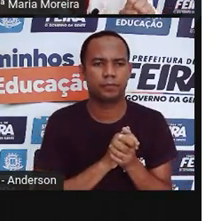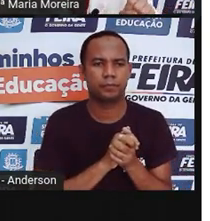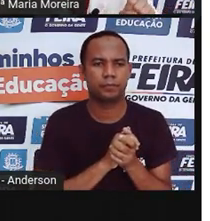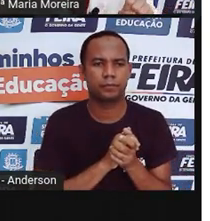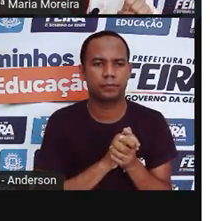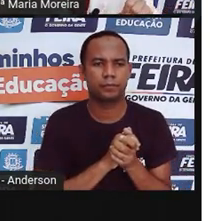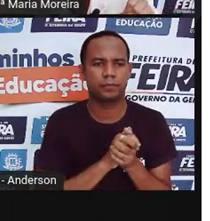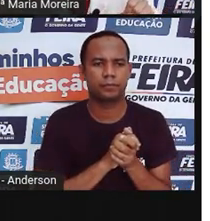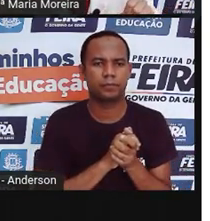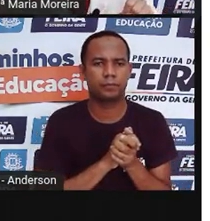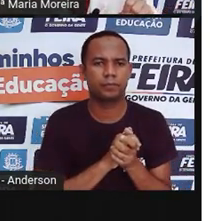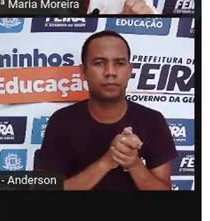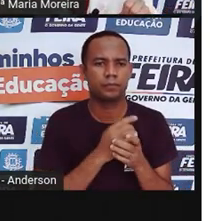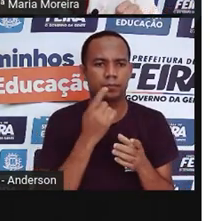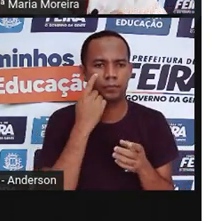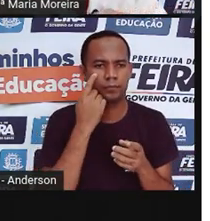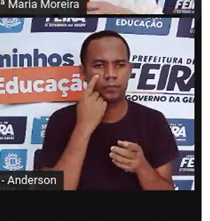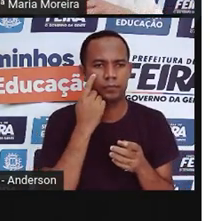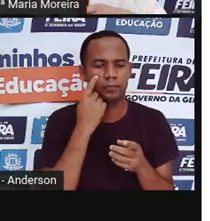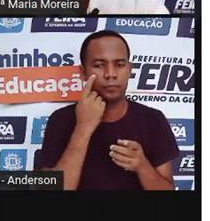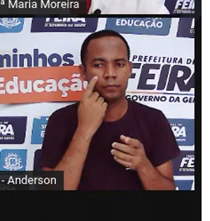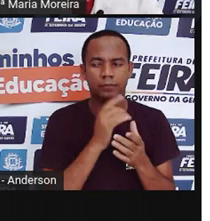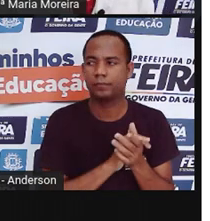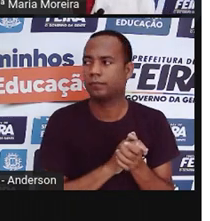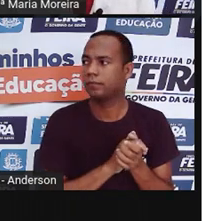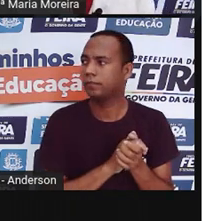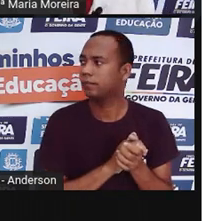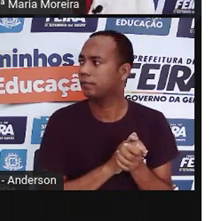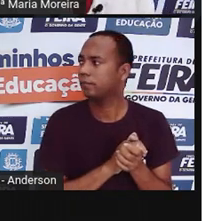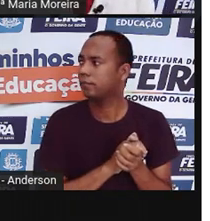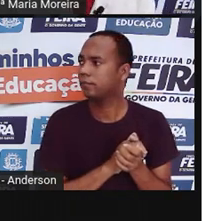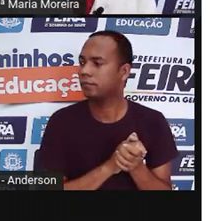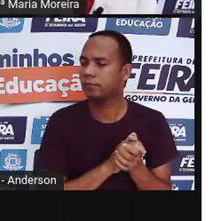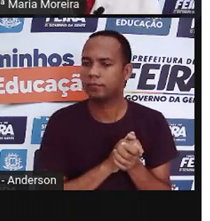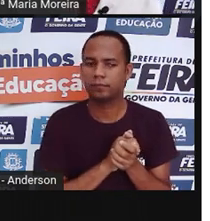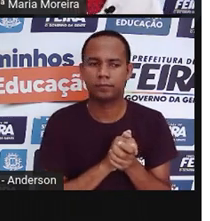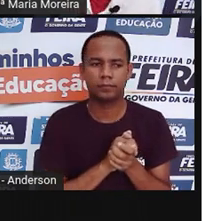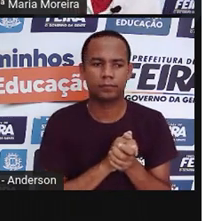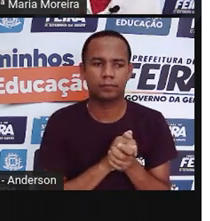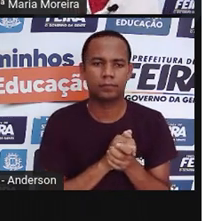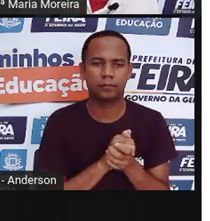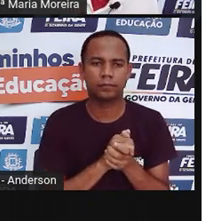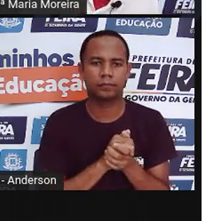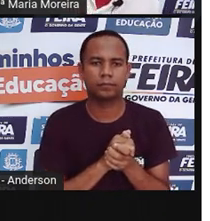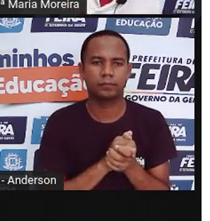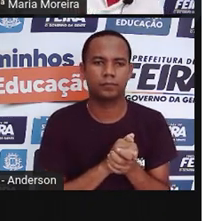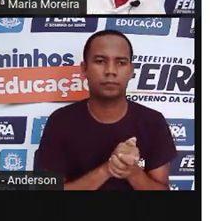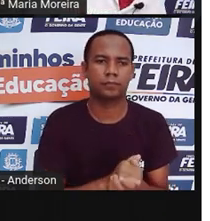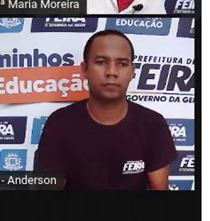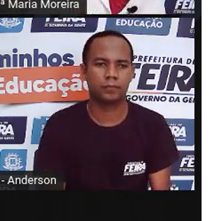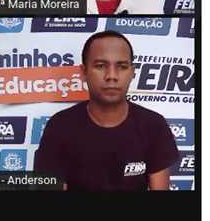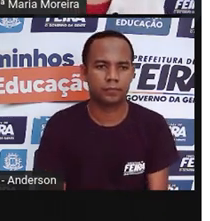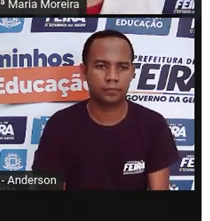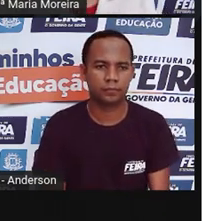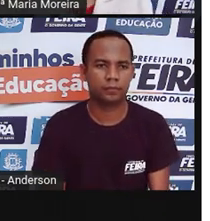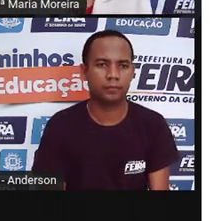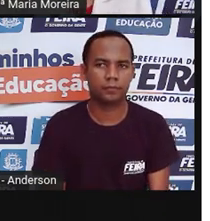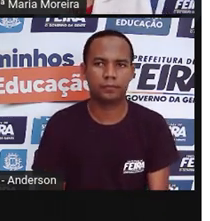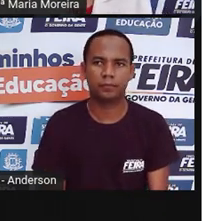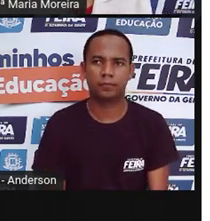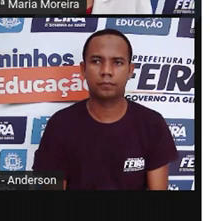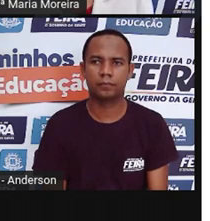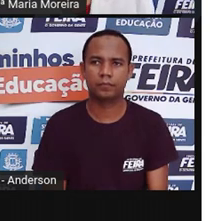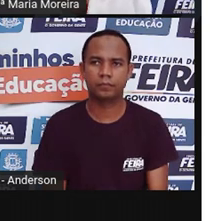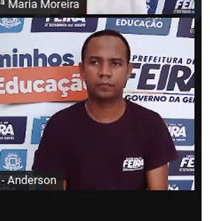a auxiliar dela, a nossa coordenadora, para pegar a bonequinha ali para mostrar para vocês. Pró? Pró, Vânia vai